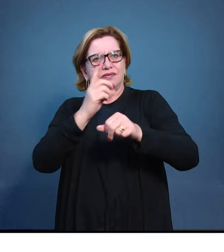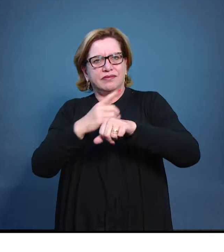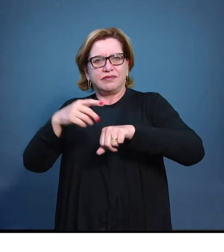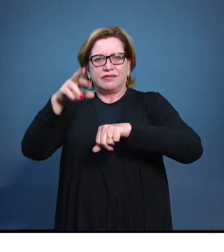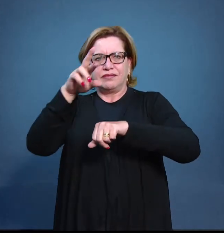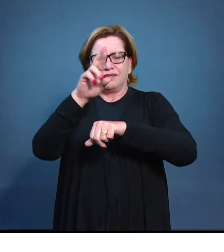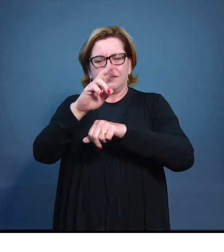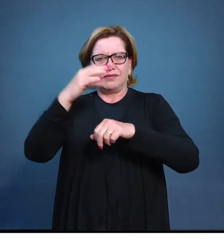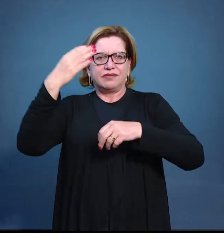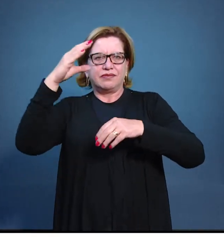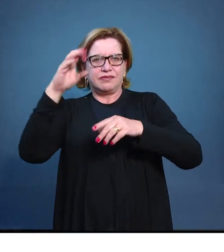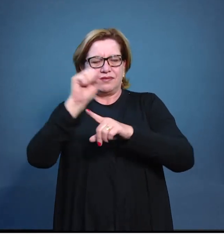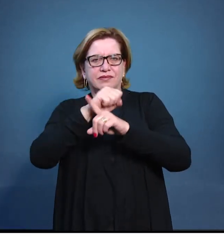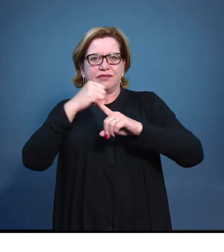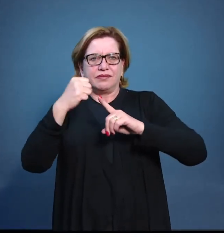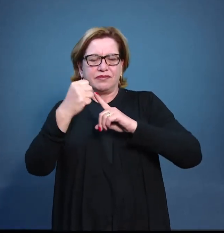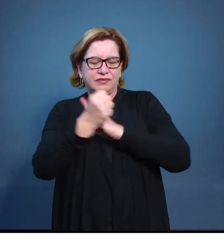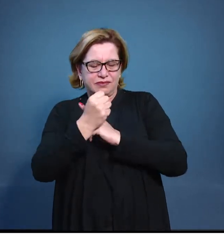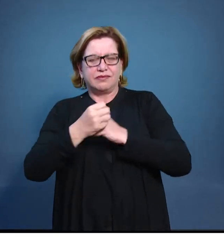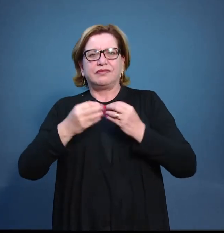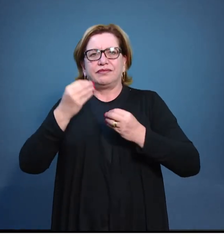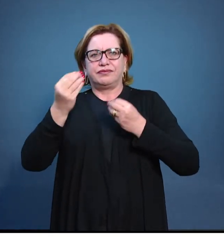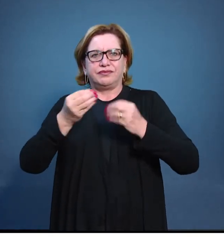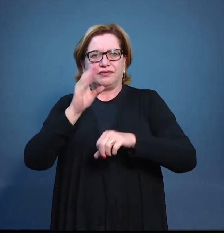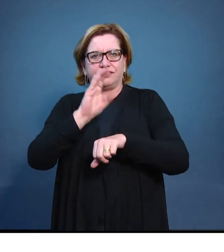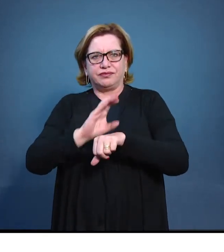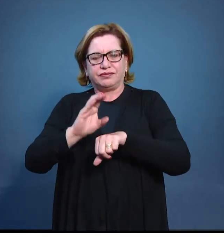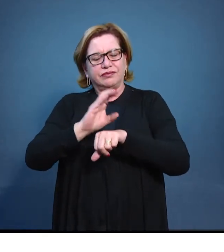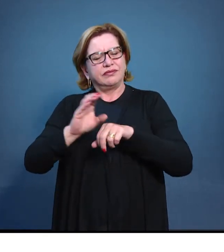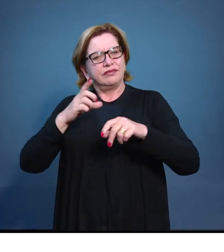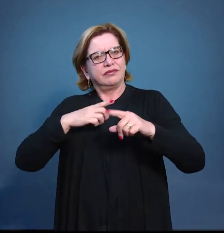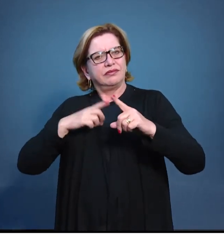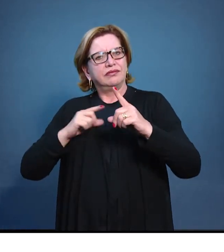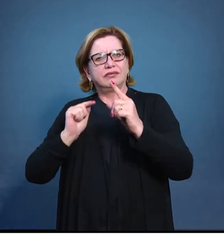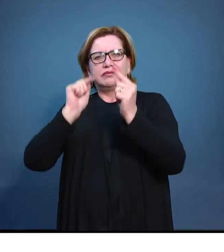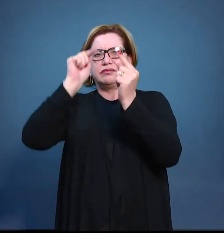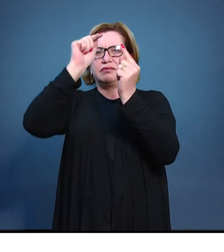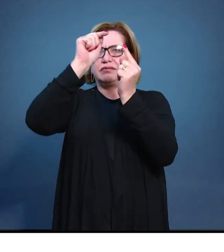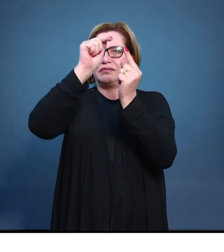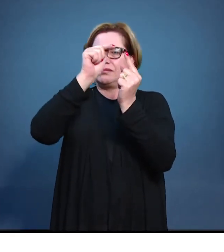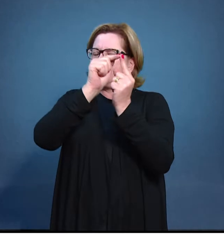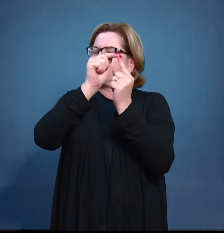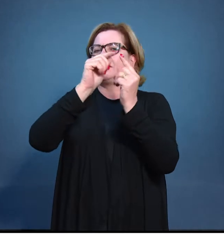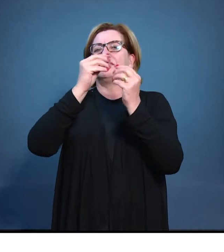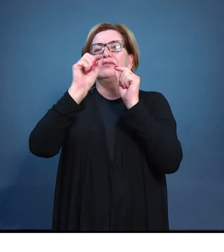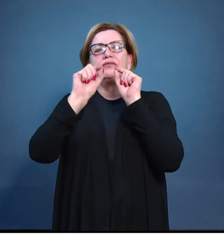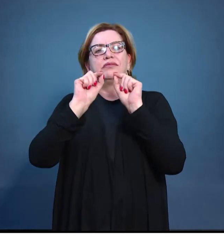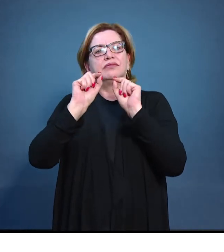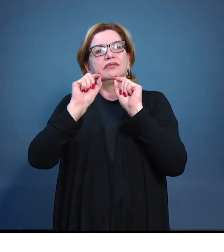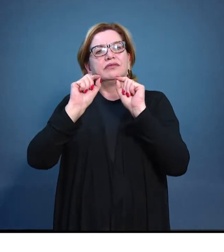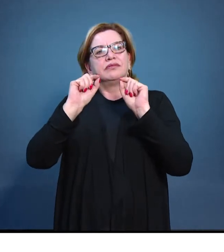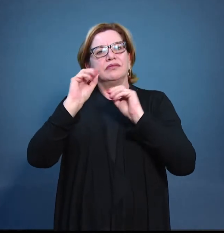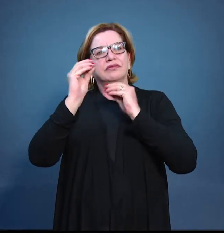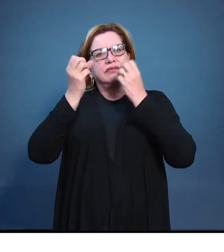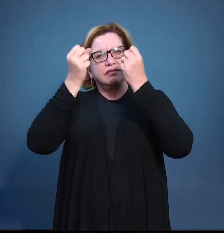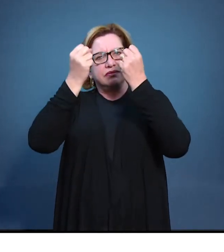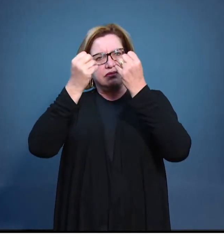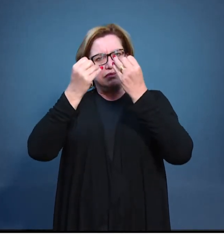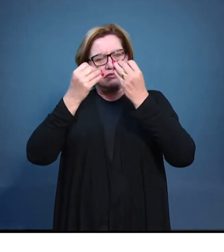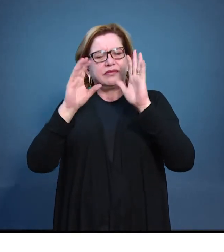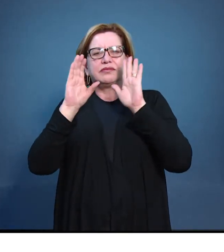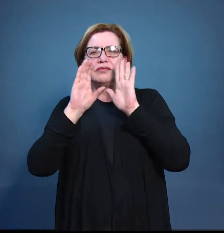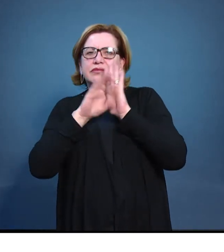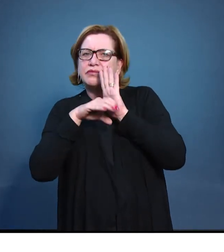aplicadas. O curso terá como objetivo trazer a vocês os